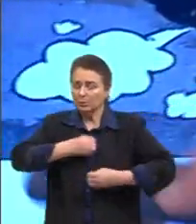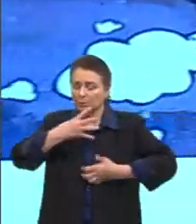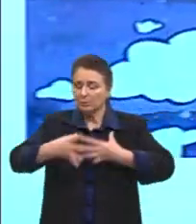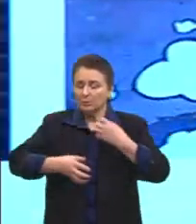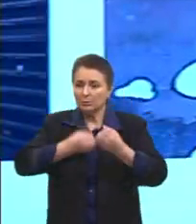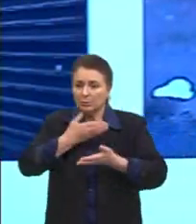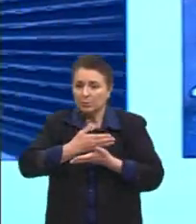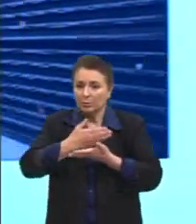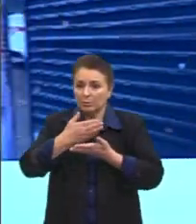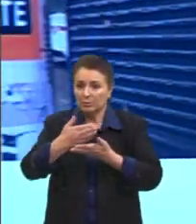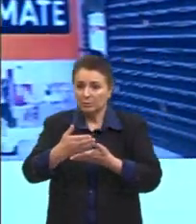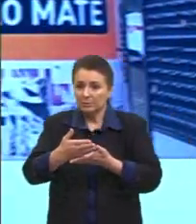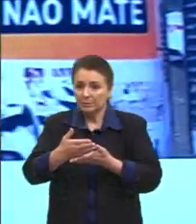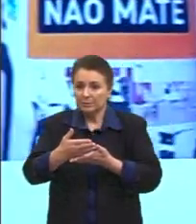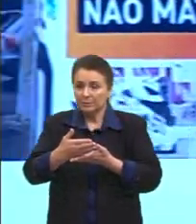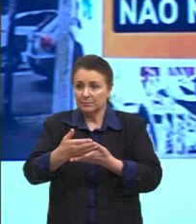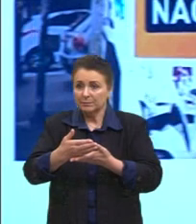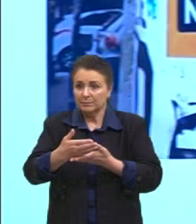nascem